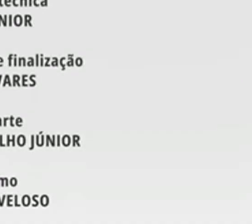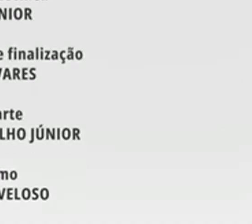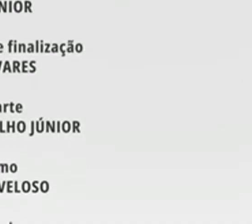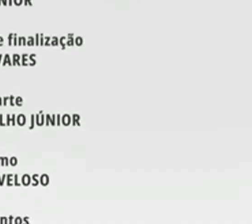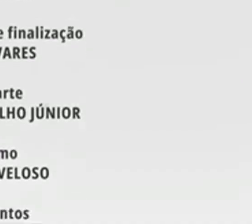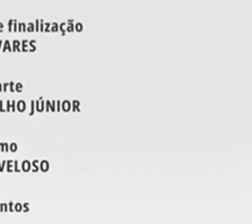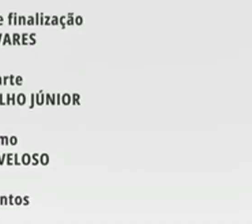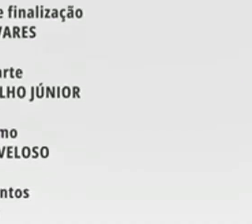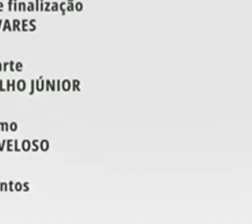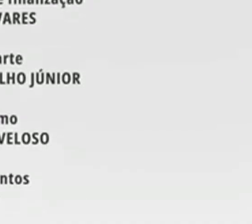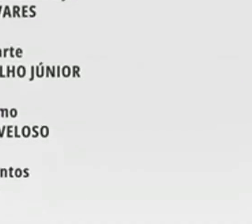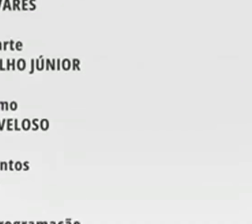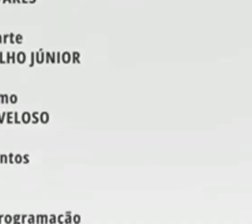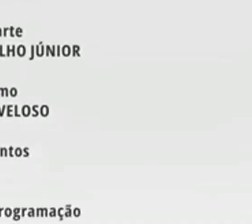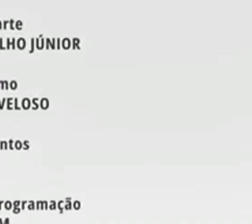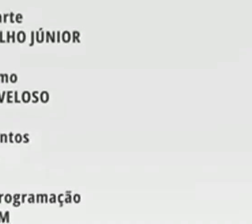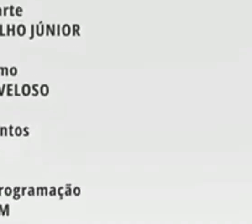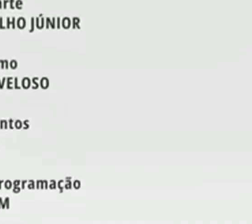Votem.